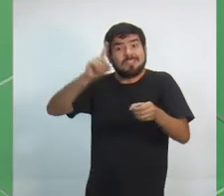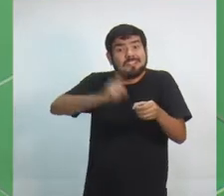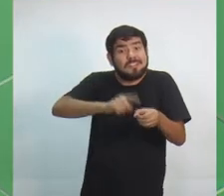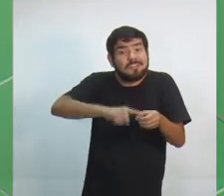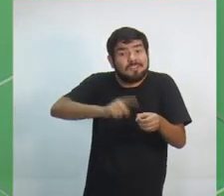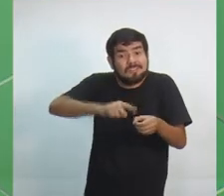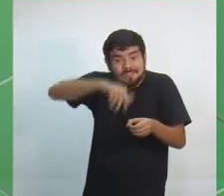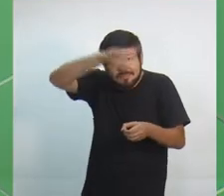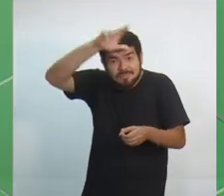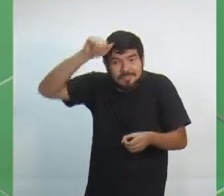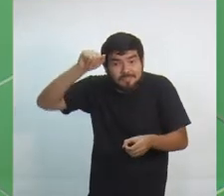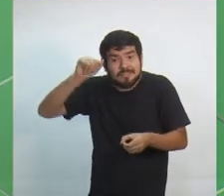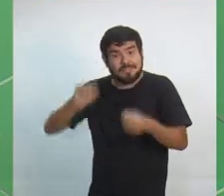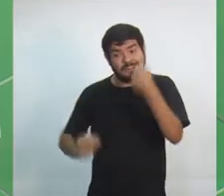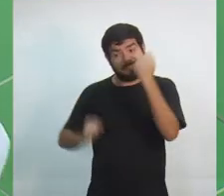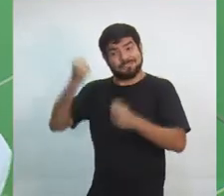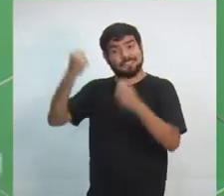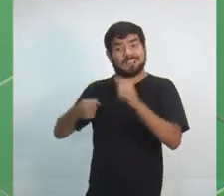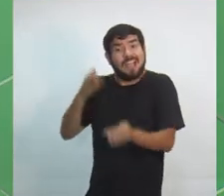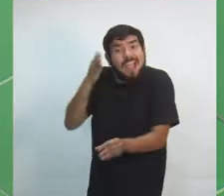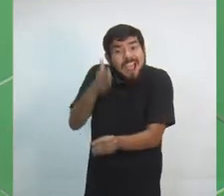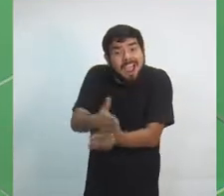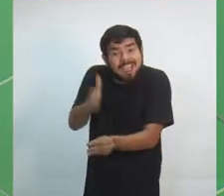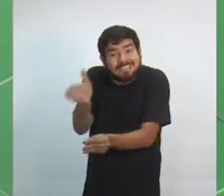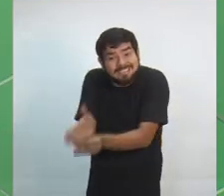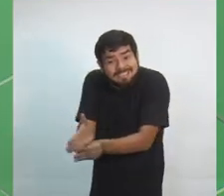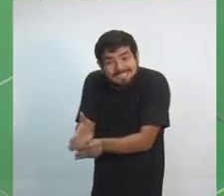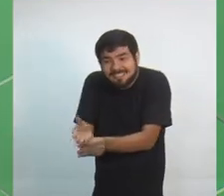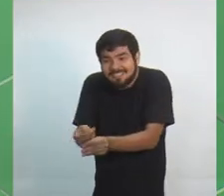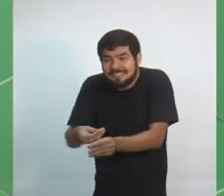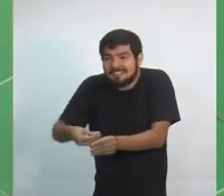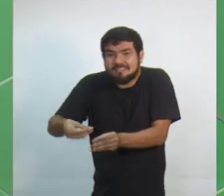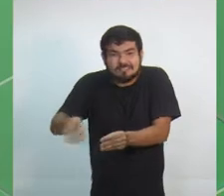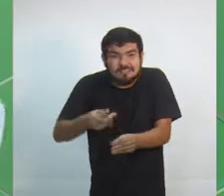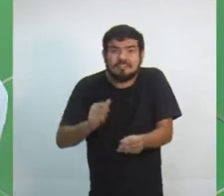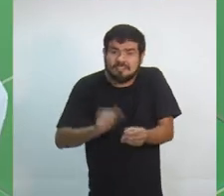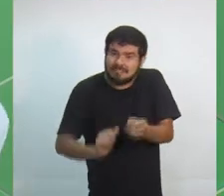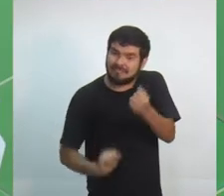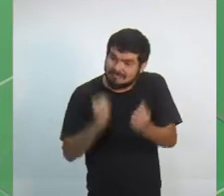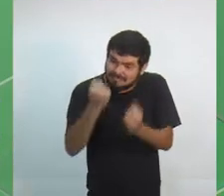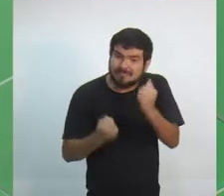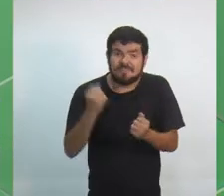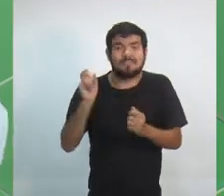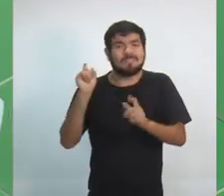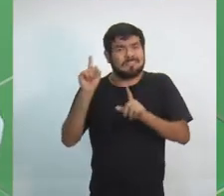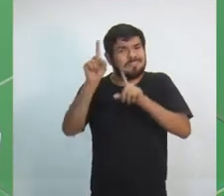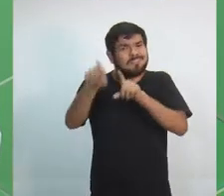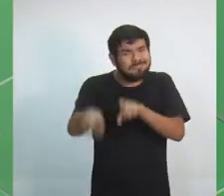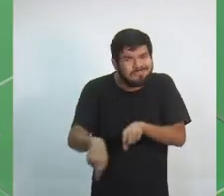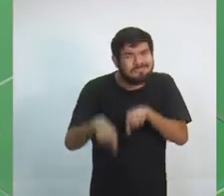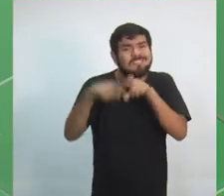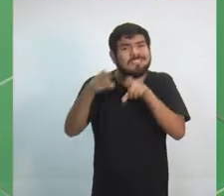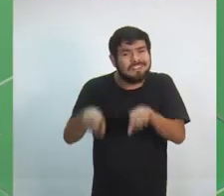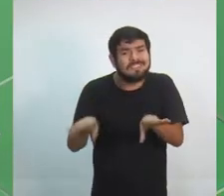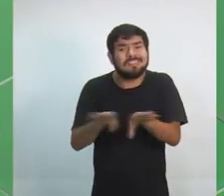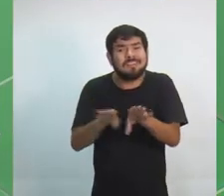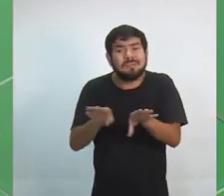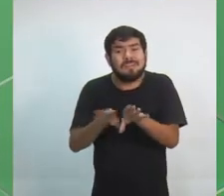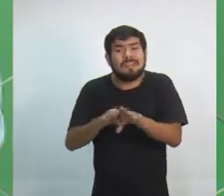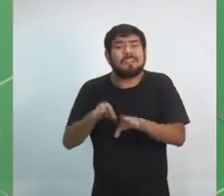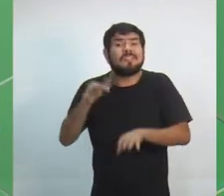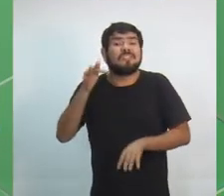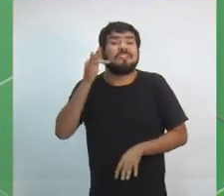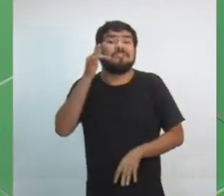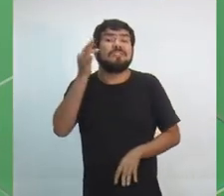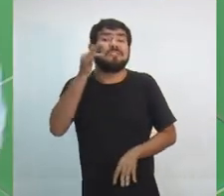castanha. Fizemos inúmeras indústrias de pasteurização no interior, para se pasteurizar frutas e principalmente o açaí.